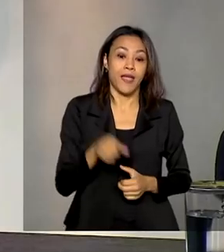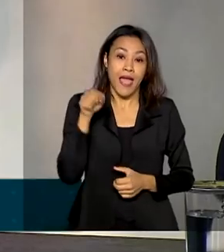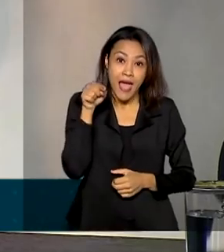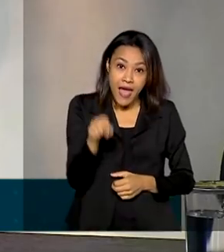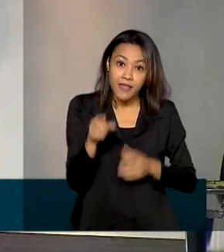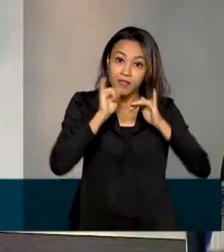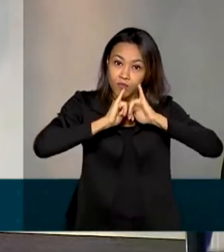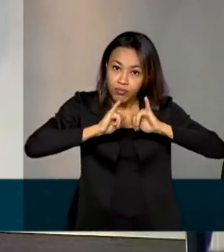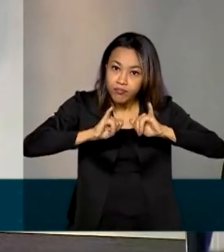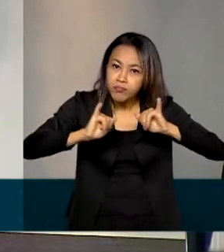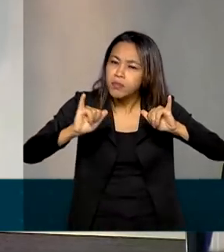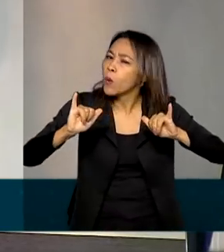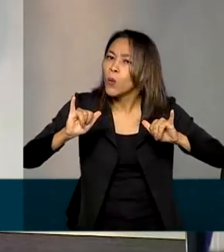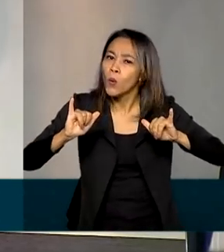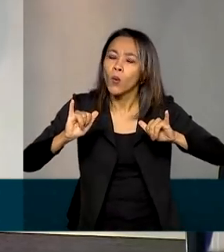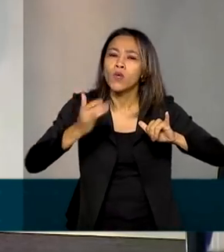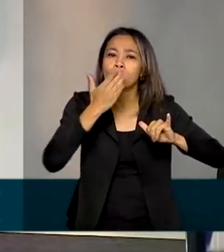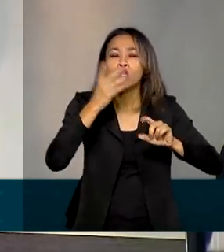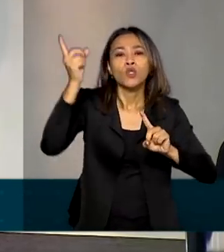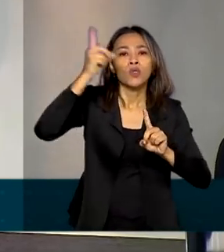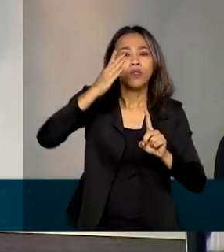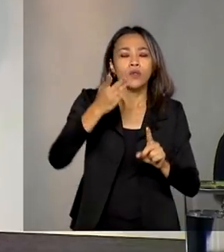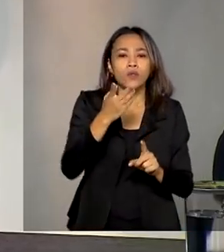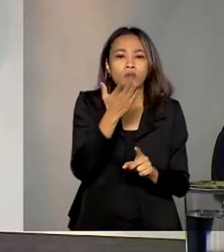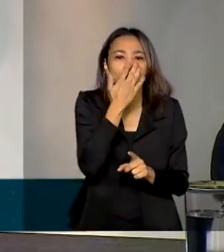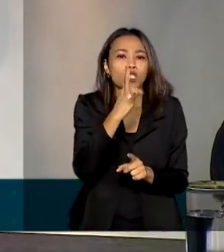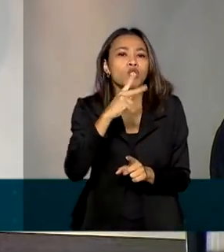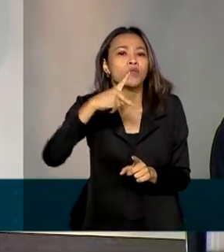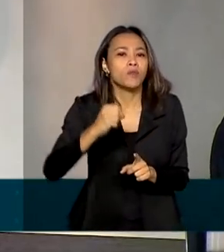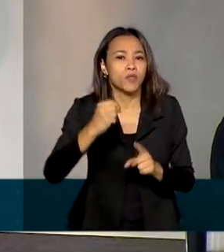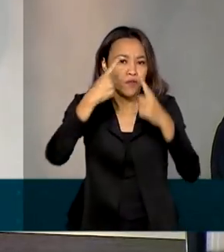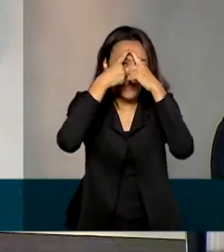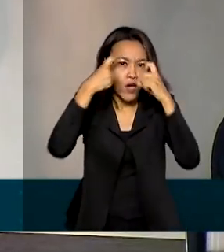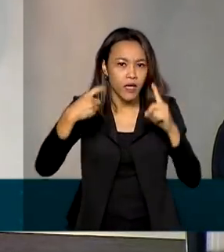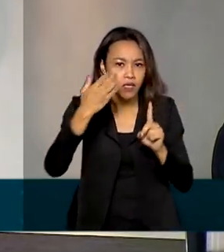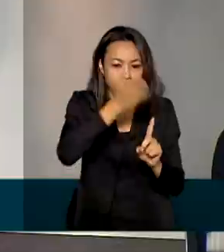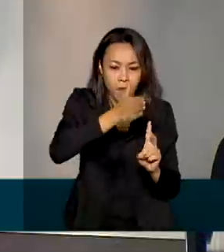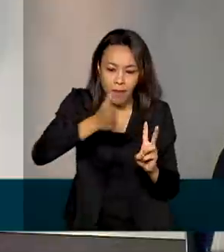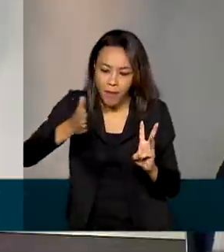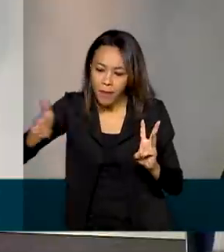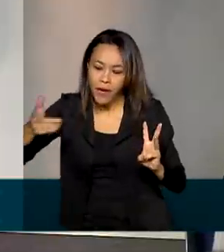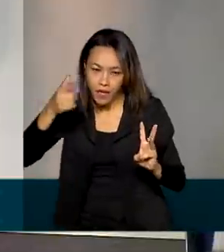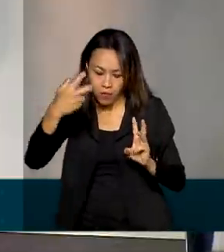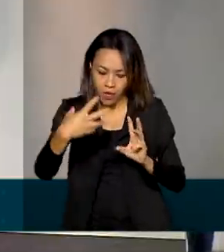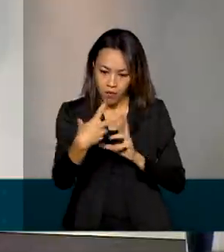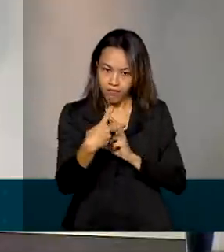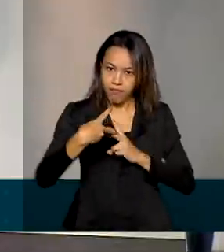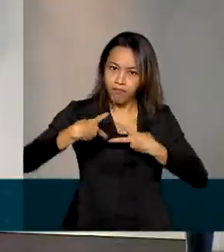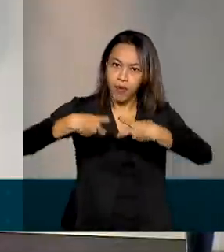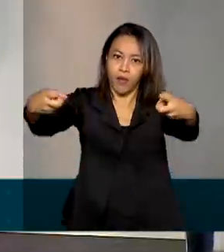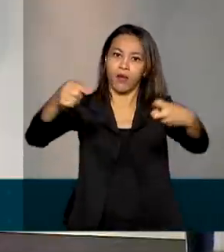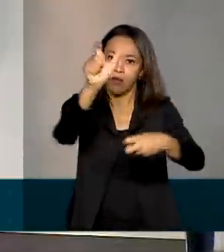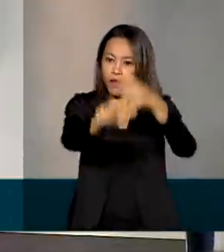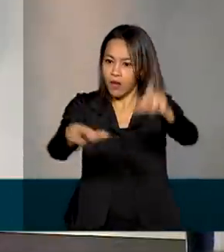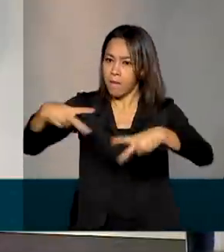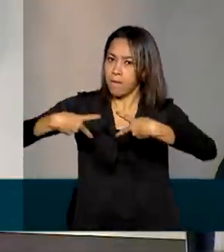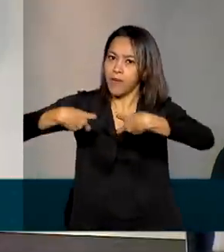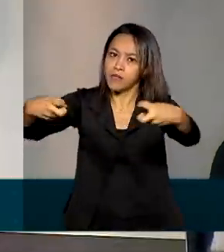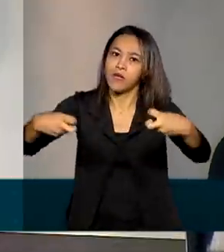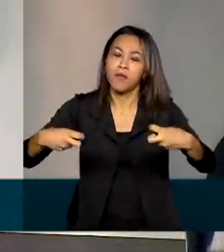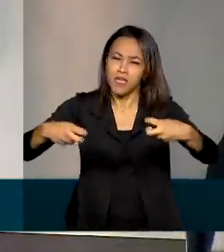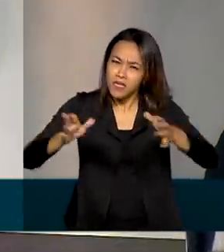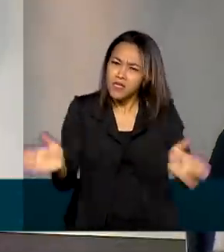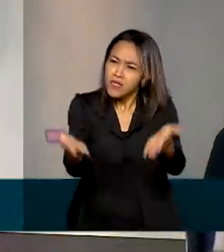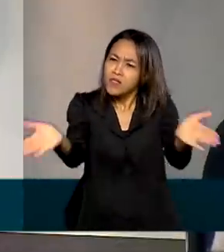explicando sobre os tipos de violência, fazendo com que a mulher se identifique e mais do que isso, incentivando toda a